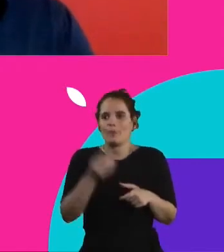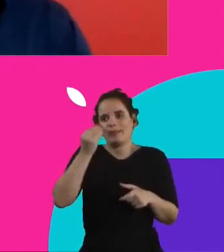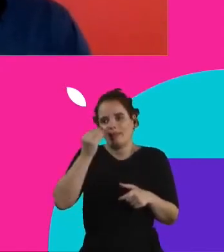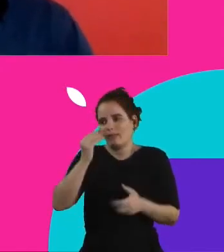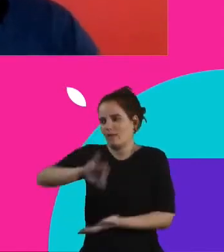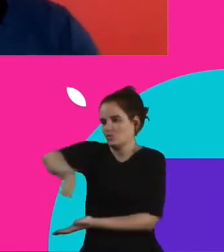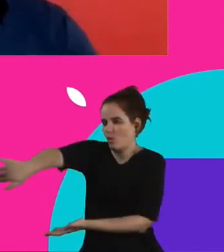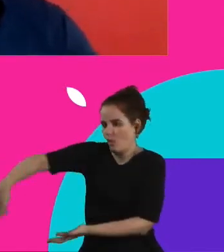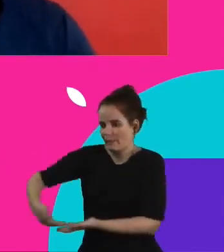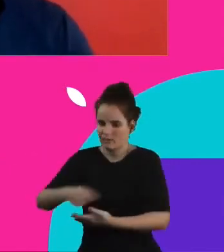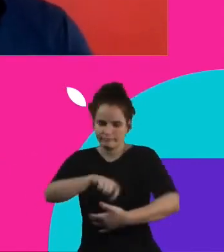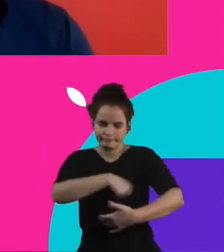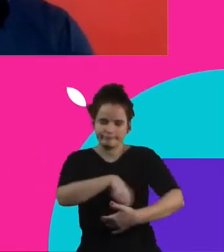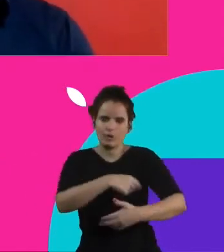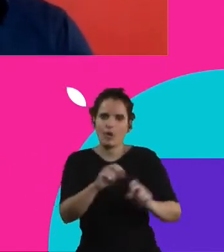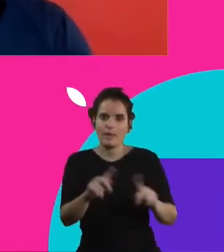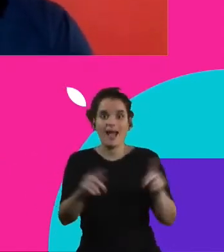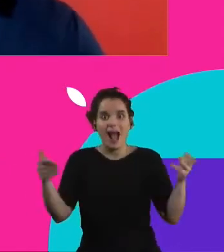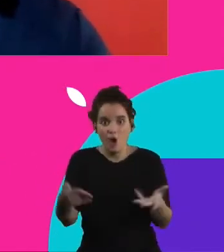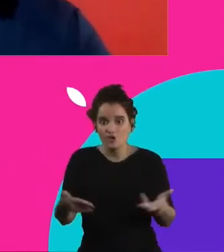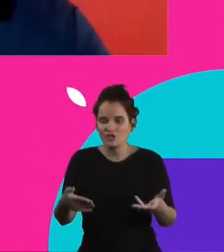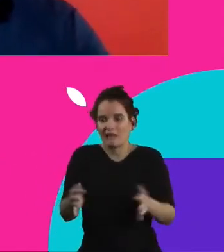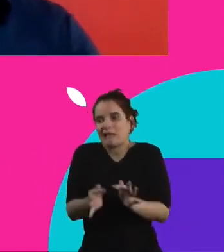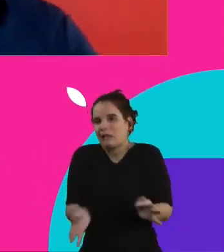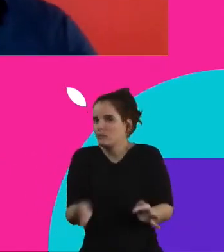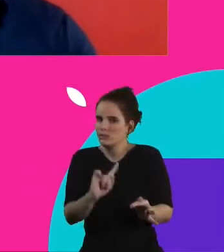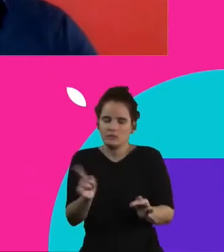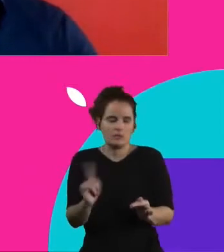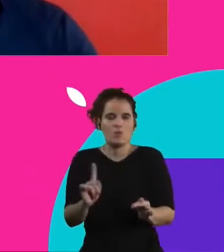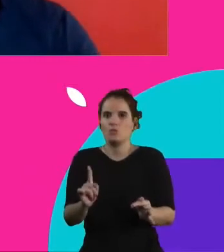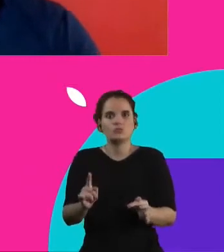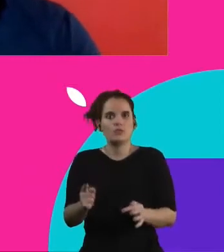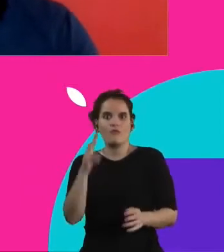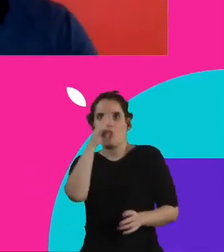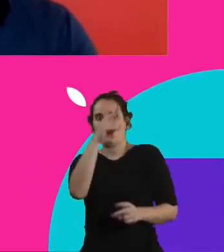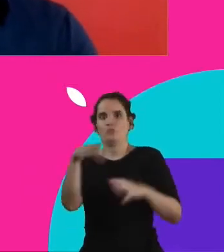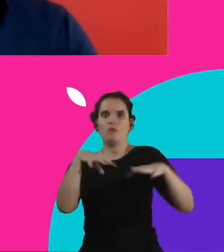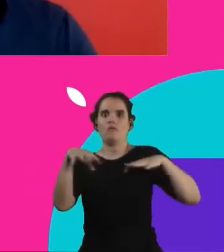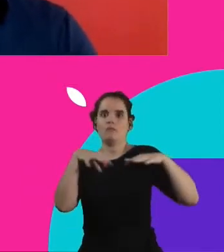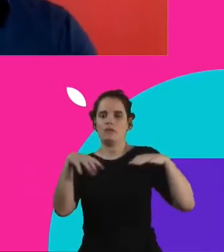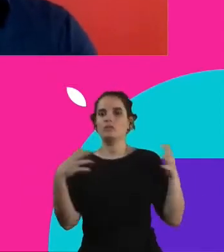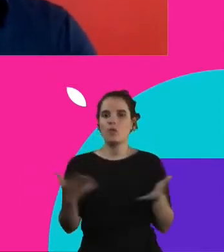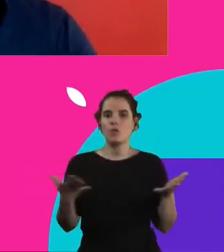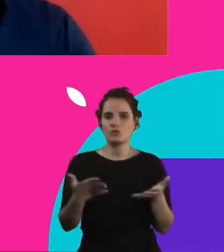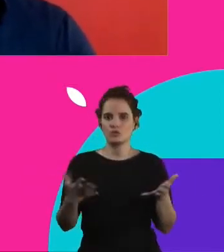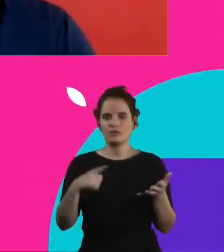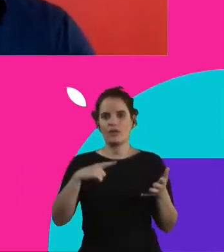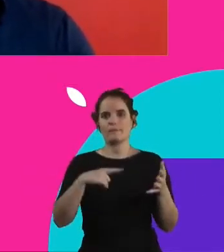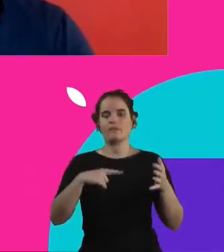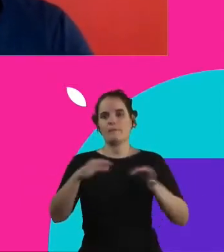eu falei, mas para, de fato, enfrentar a fome. Para vocês terem alguns números da gastromotiva hoje, nós temos um projeto que é a Cozinha